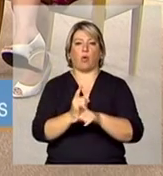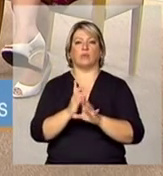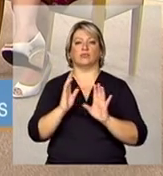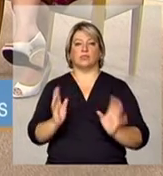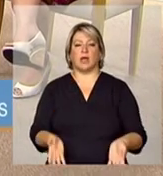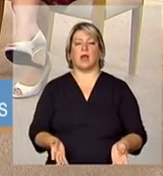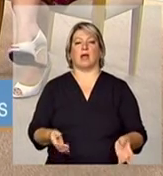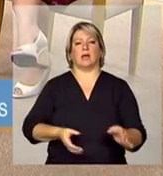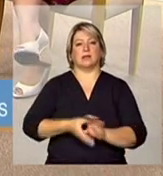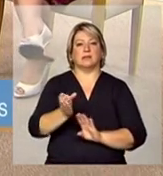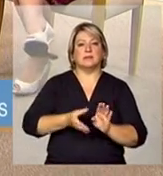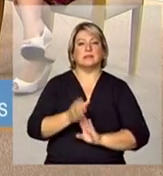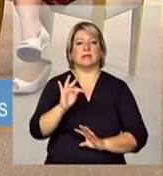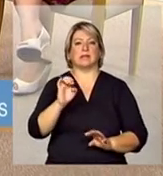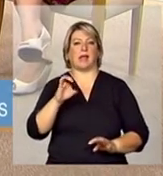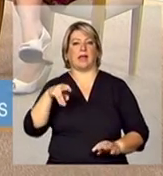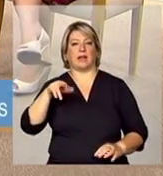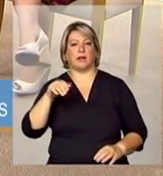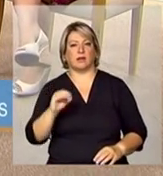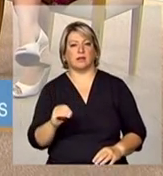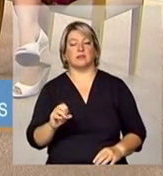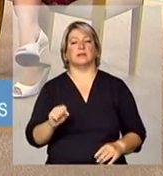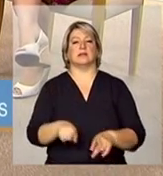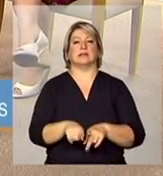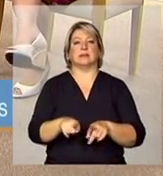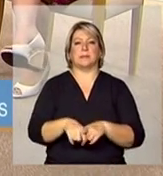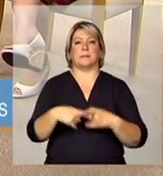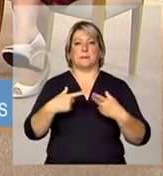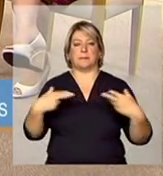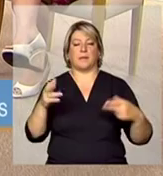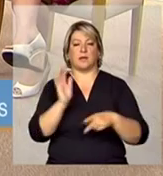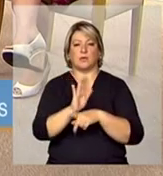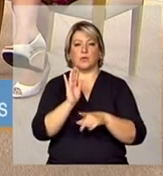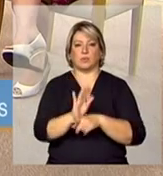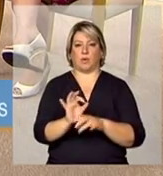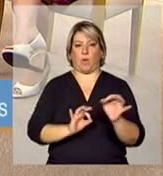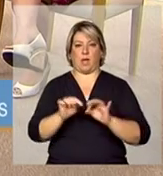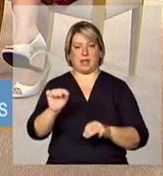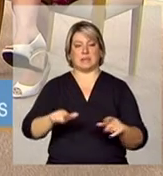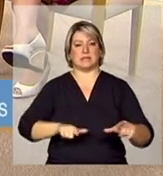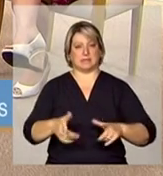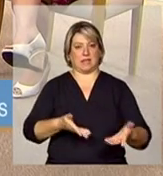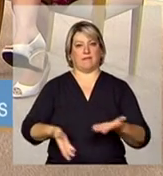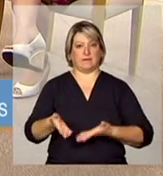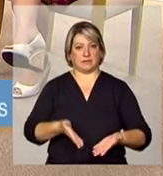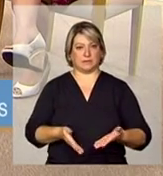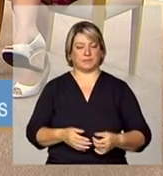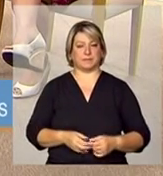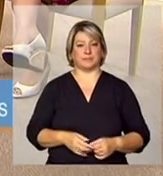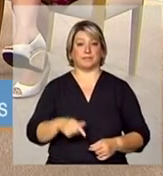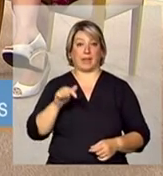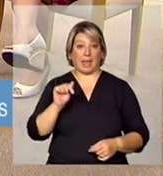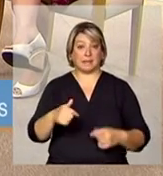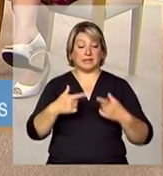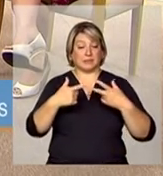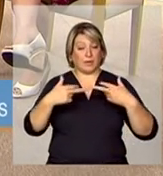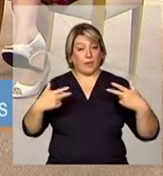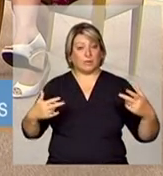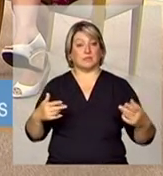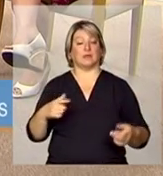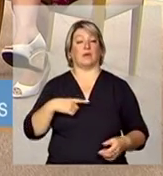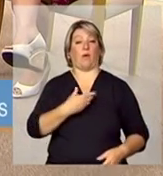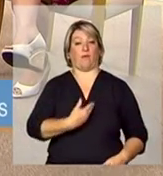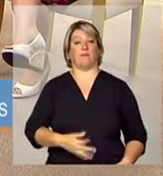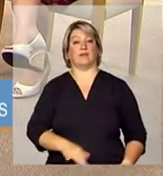técnicas para que os municípios pudessem organizar esses serviços essas foram as estratégias adotadas pelo governo